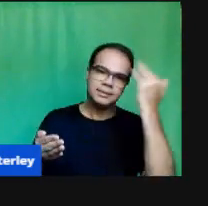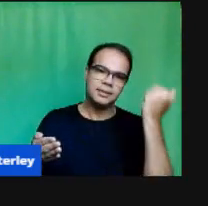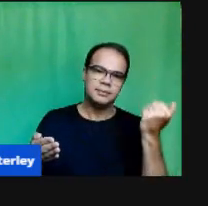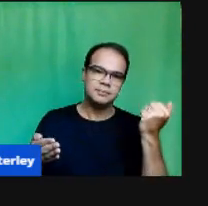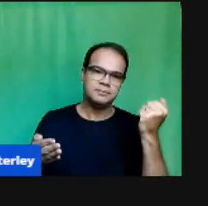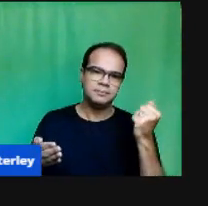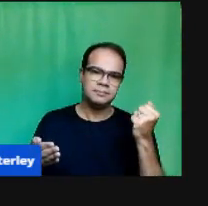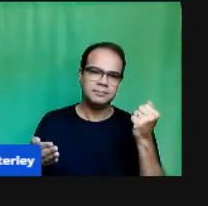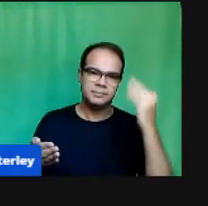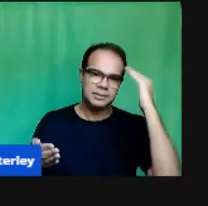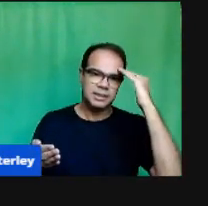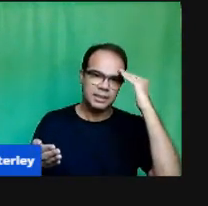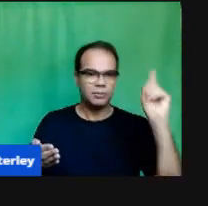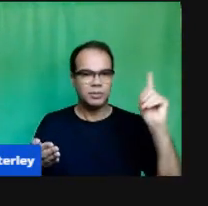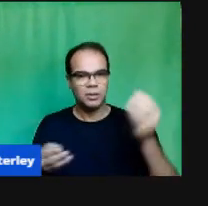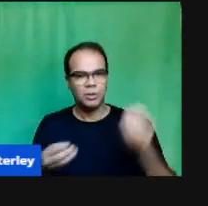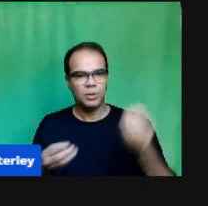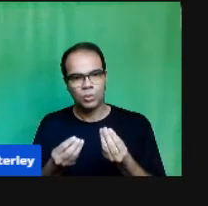continuar